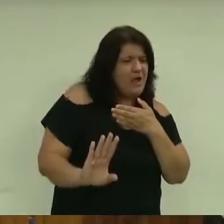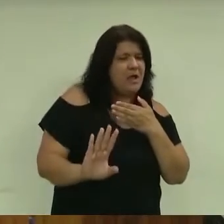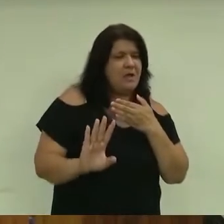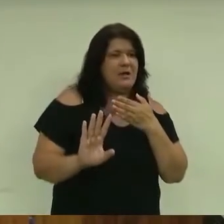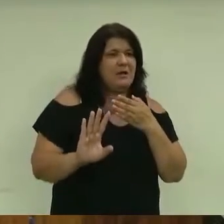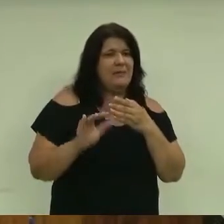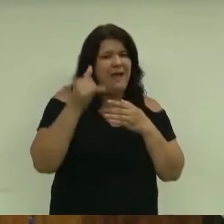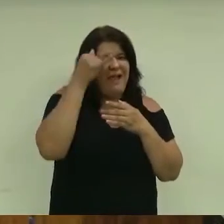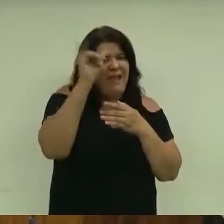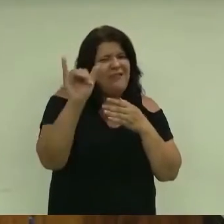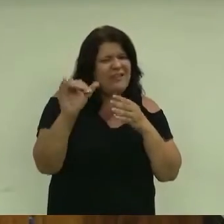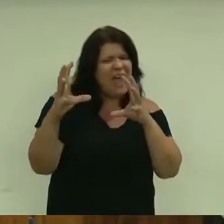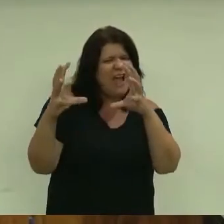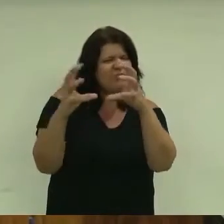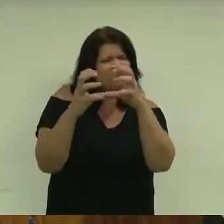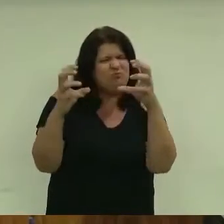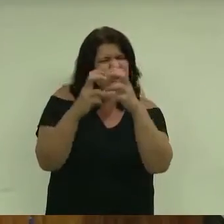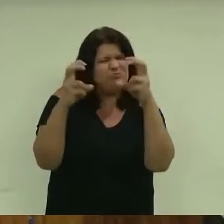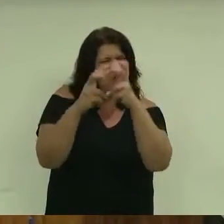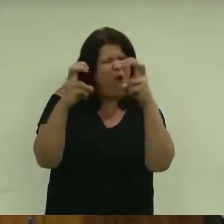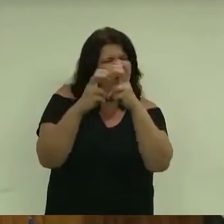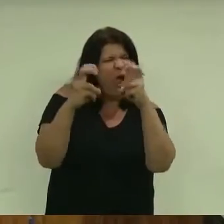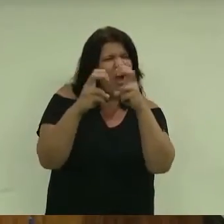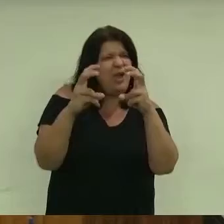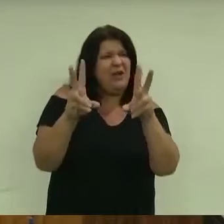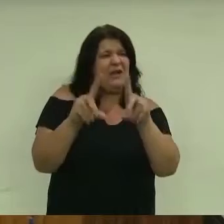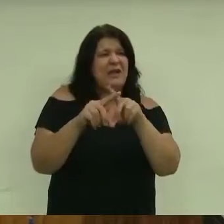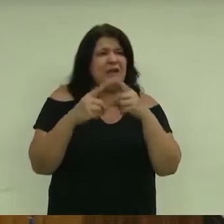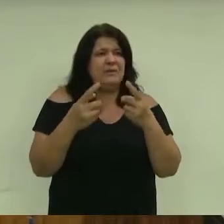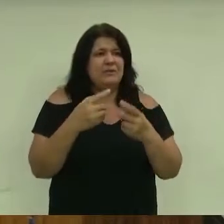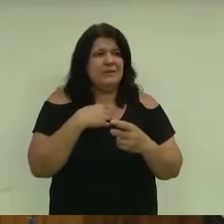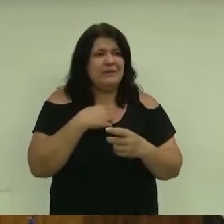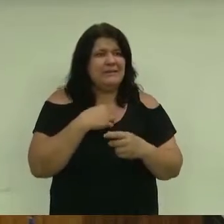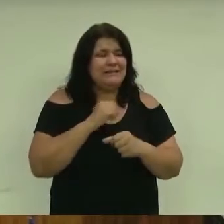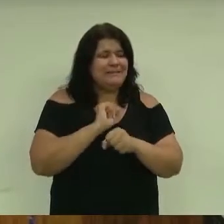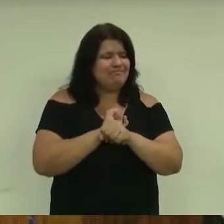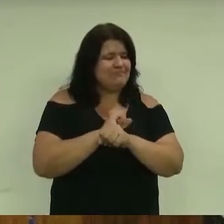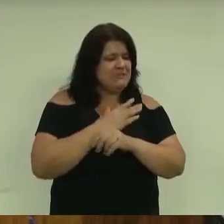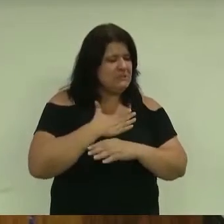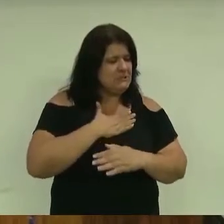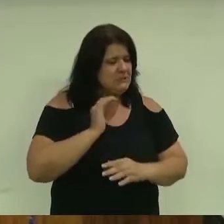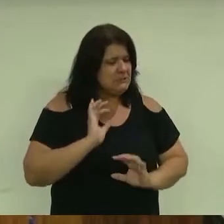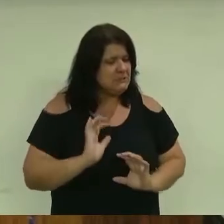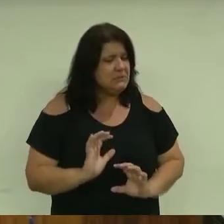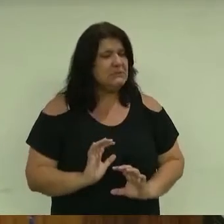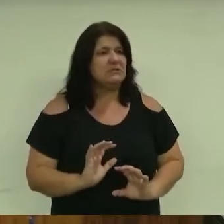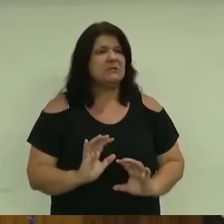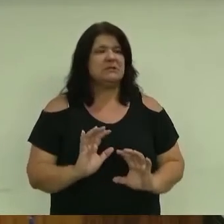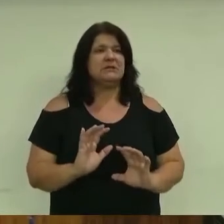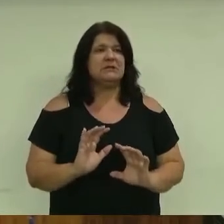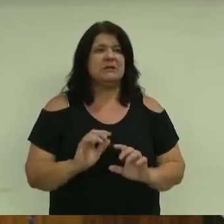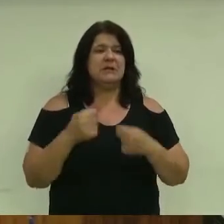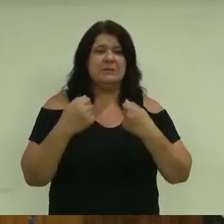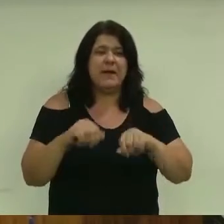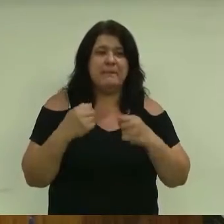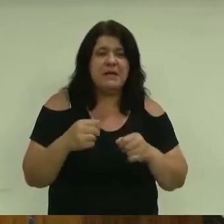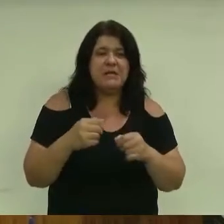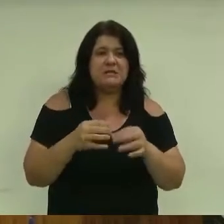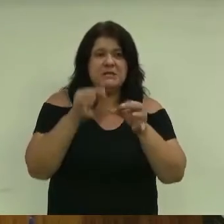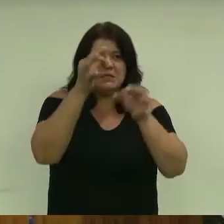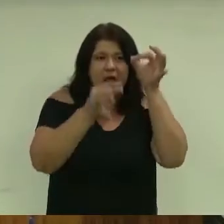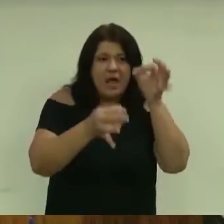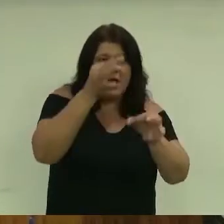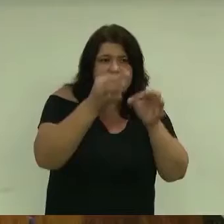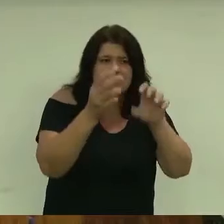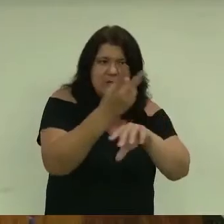a vontade é essa. Mas a pessoa tem que se segurar e buscar a justiça como um caminho mais pertinente